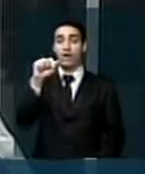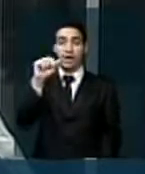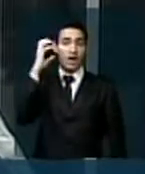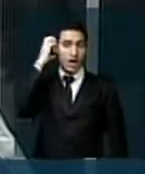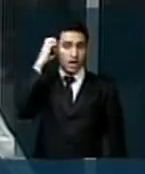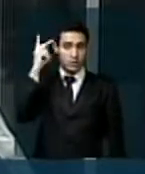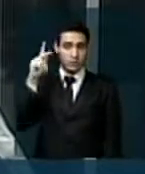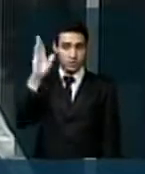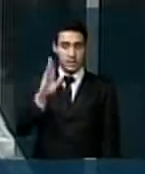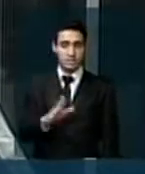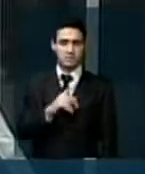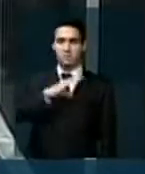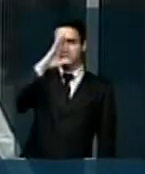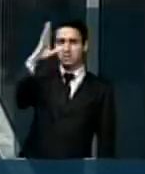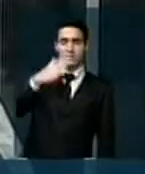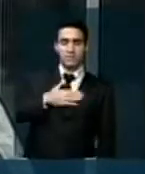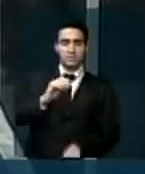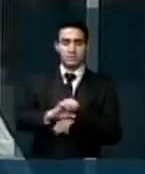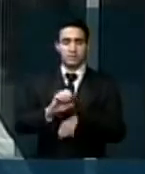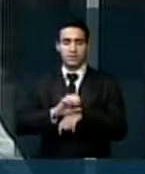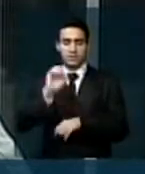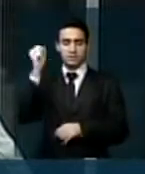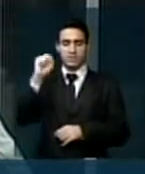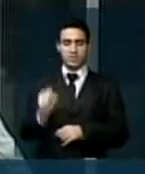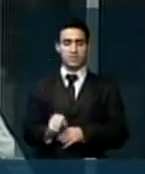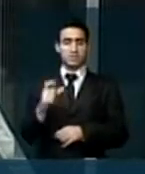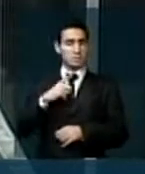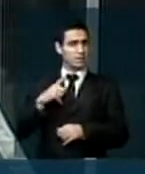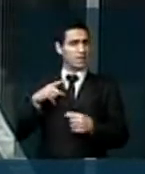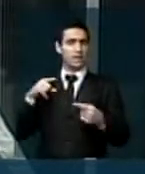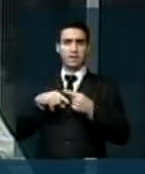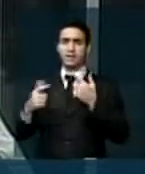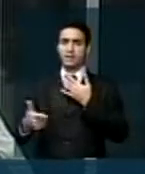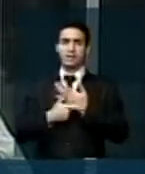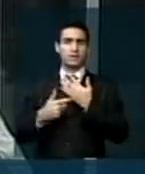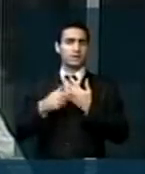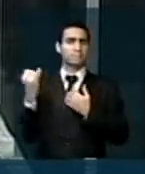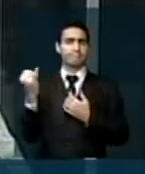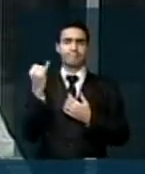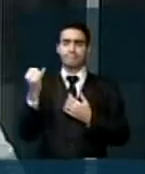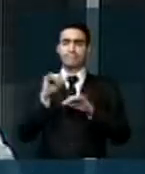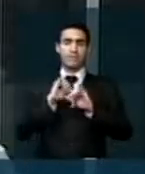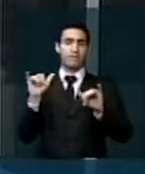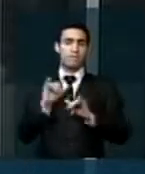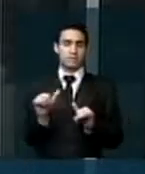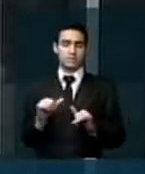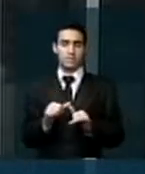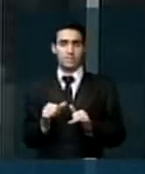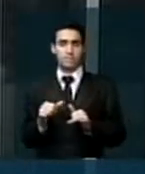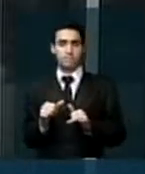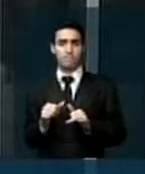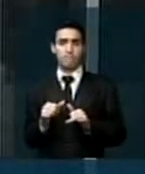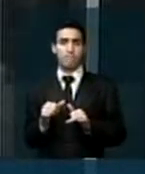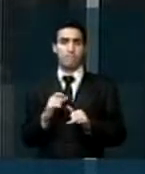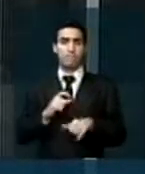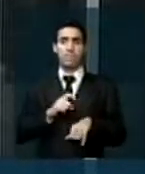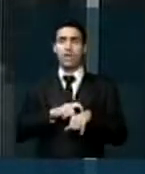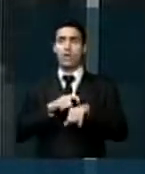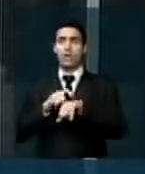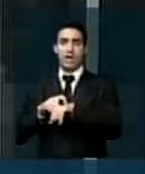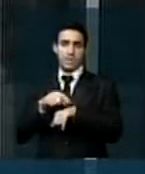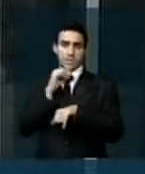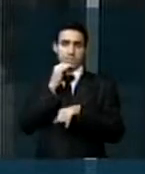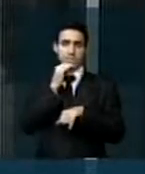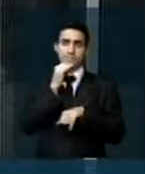principalmente no meu querido estado, Sergipe, tem um papel fundamental na informação. E em horários, por exemplo, lá em